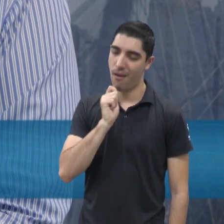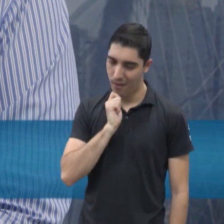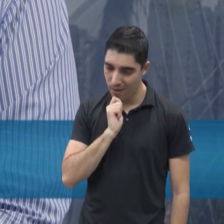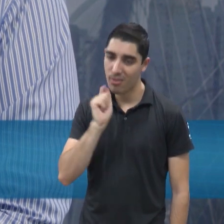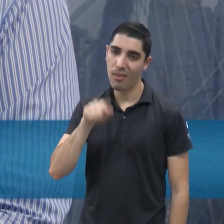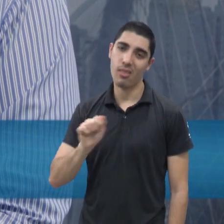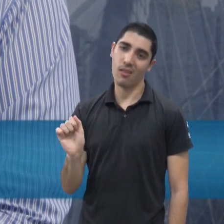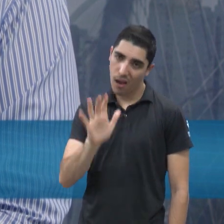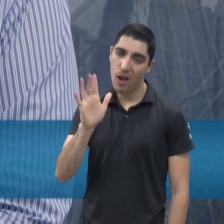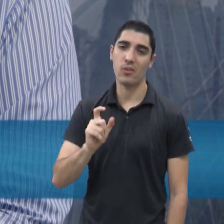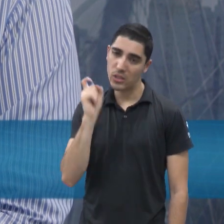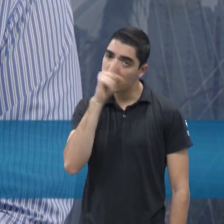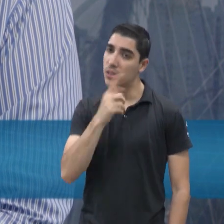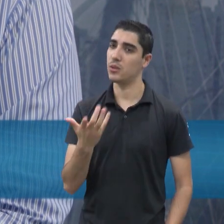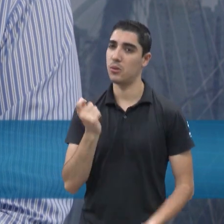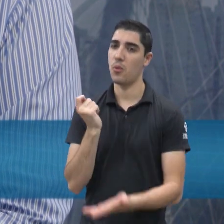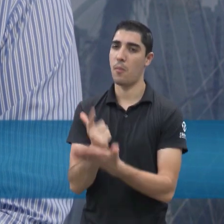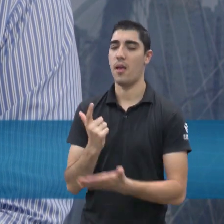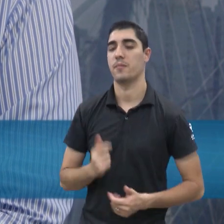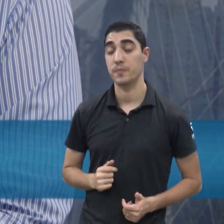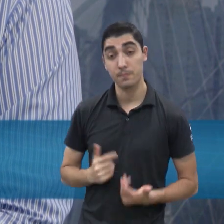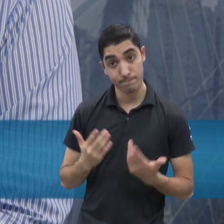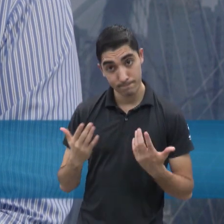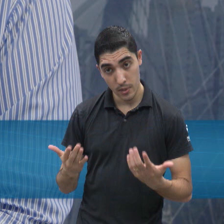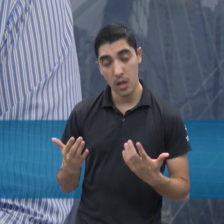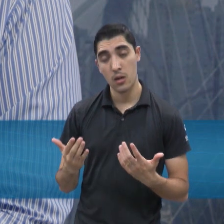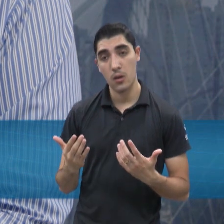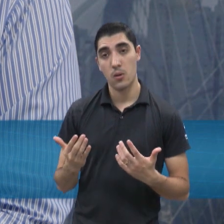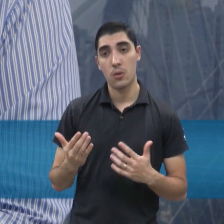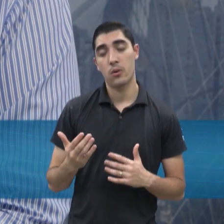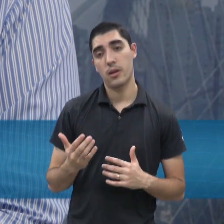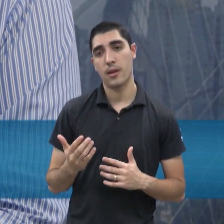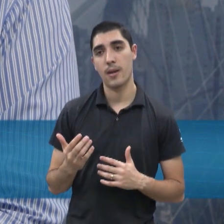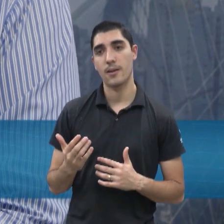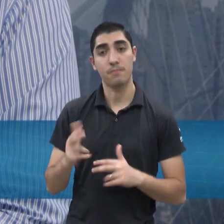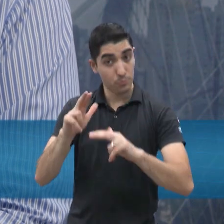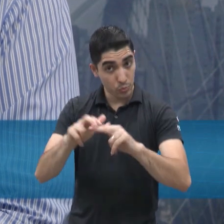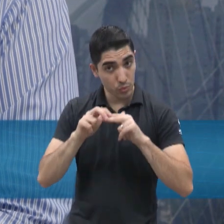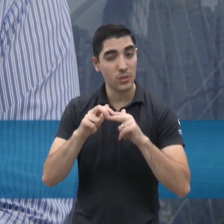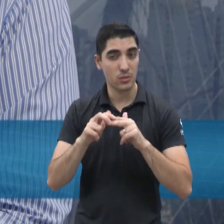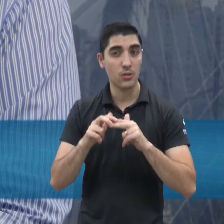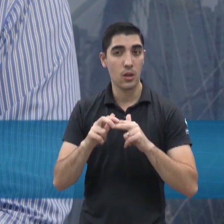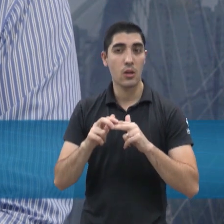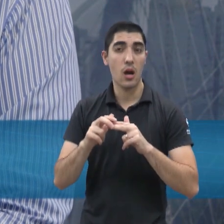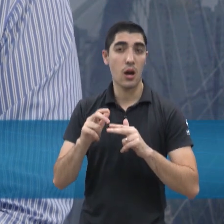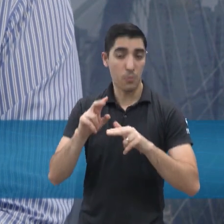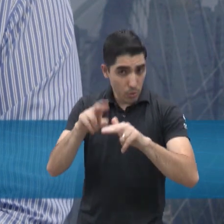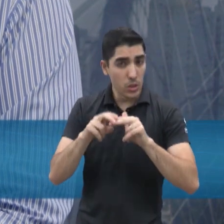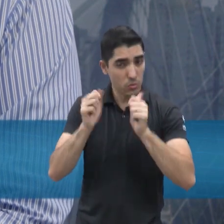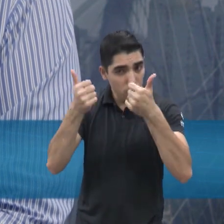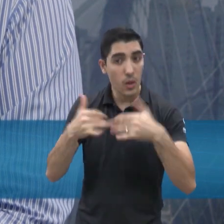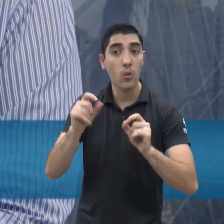um pouquinho bastante puxado, né? Sim. Então, é, por isso que a gente fala que ainda, mas isso vai cair, né?